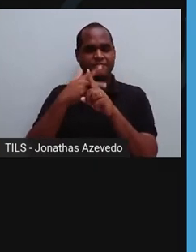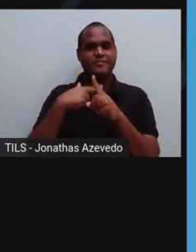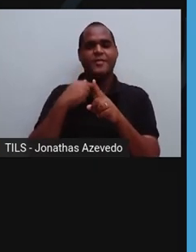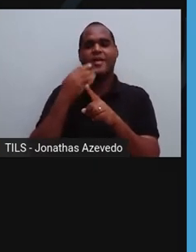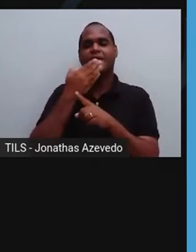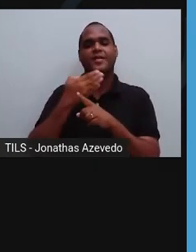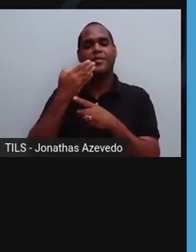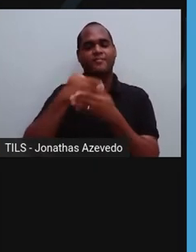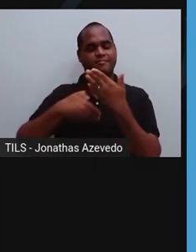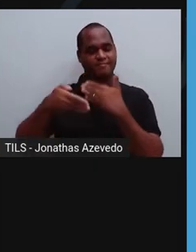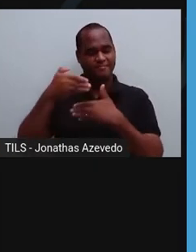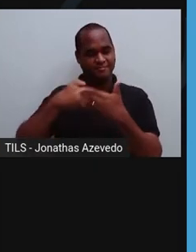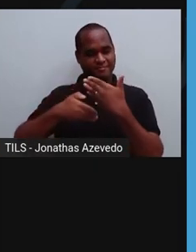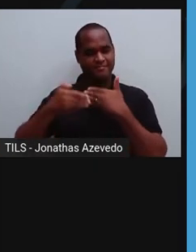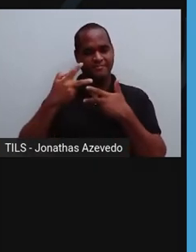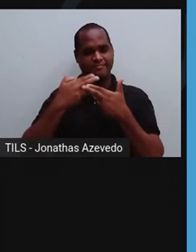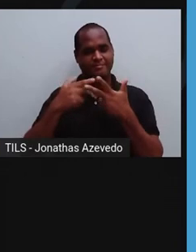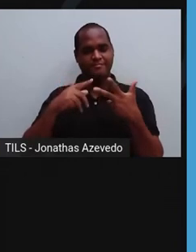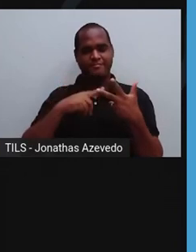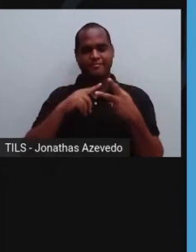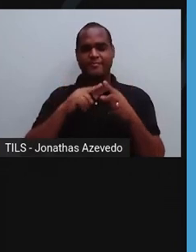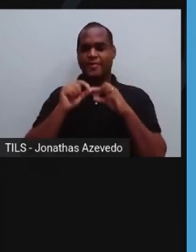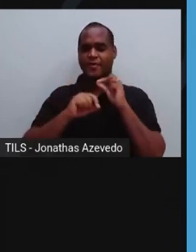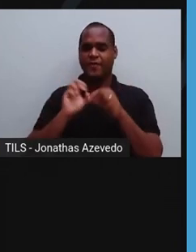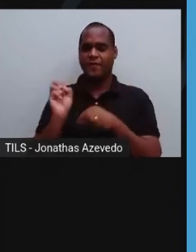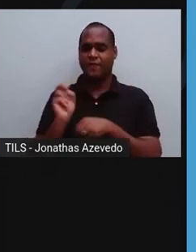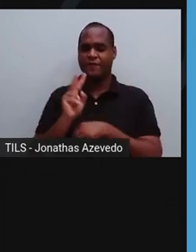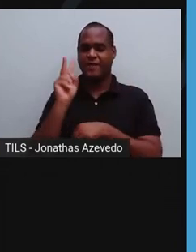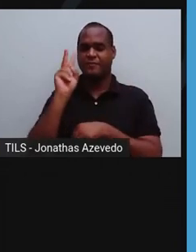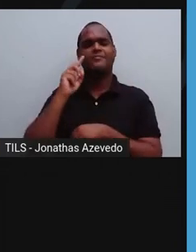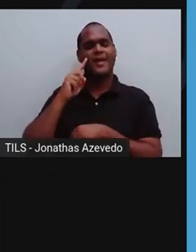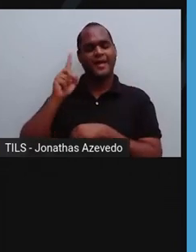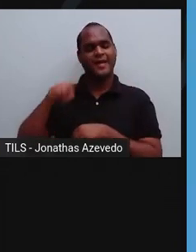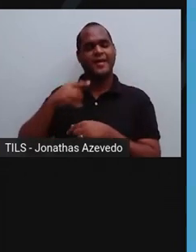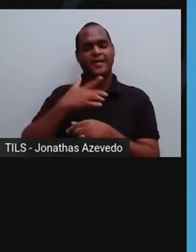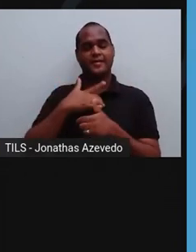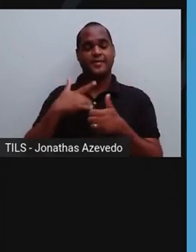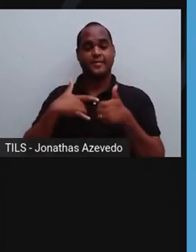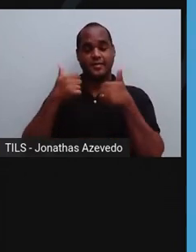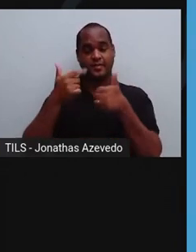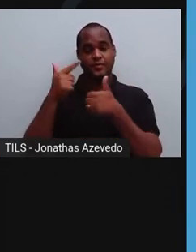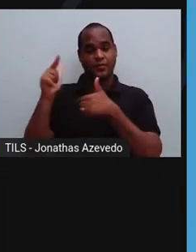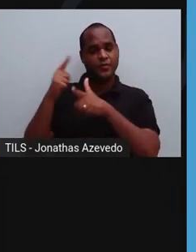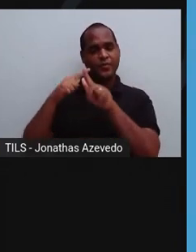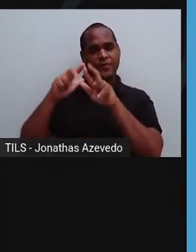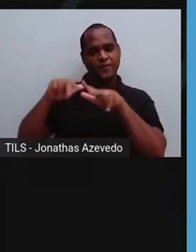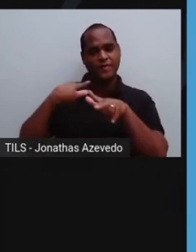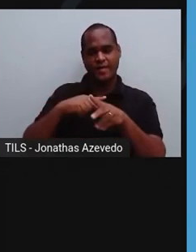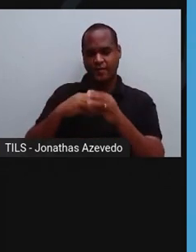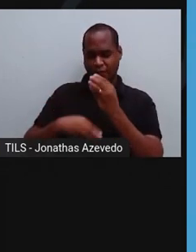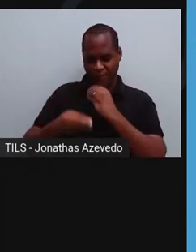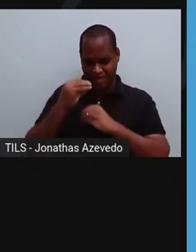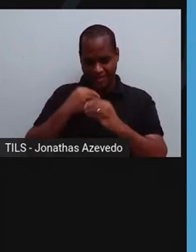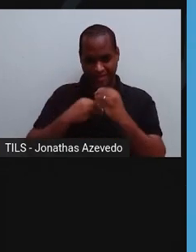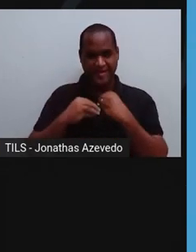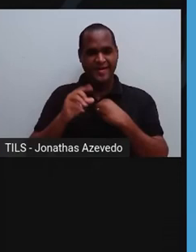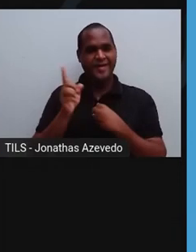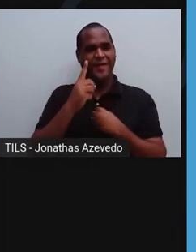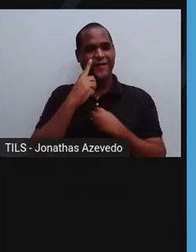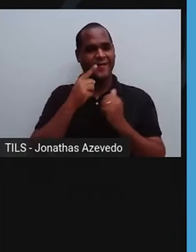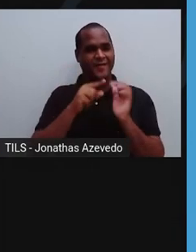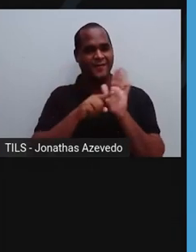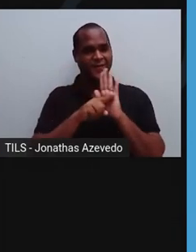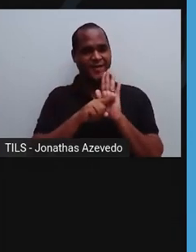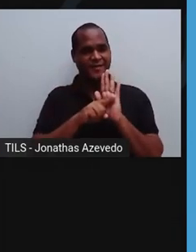possuem, como pelo seu grande valor nutritivo. No entanto, nem todos podem ser ingeridos. Neste vídeo do canal